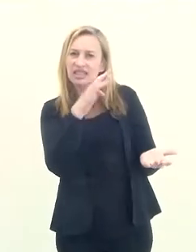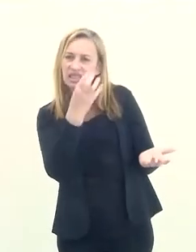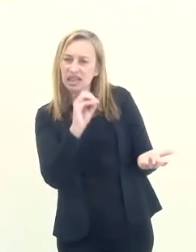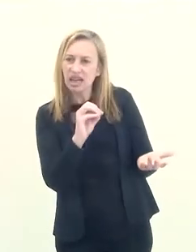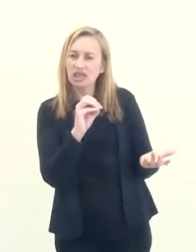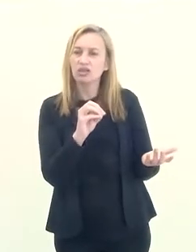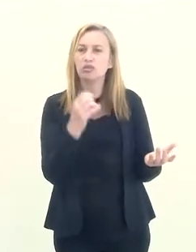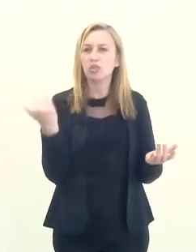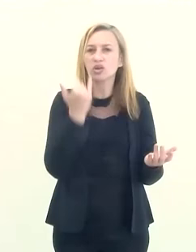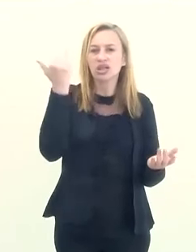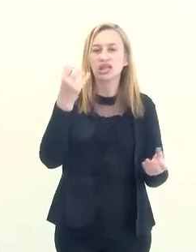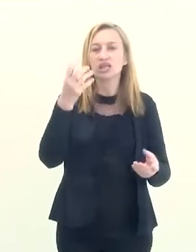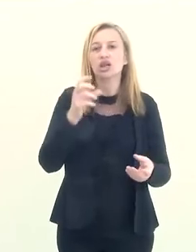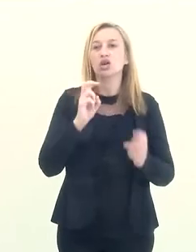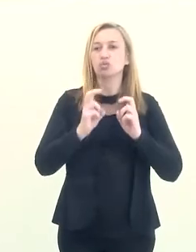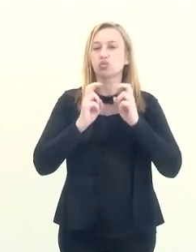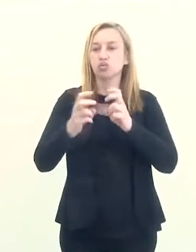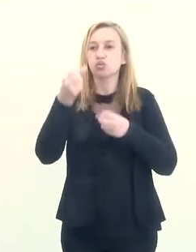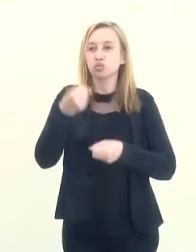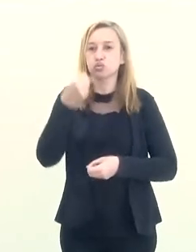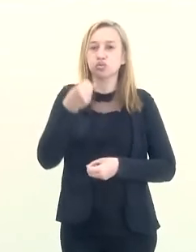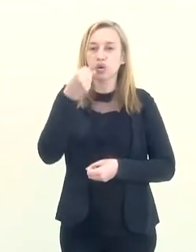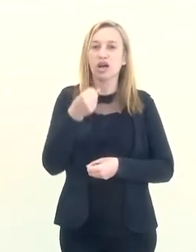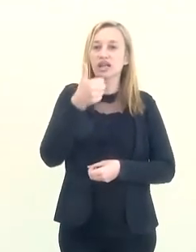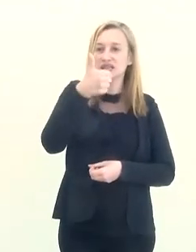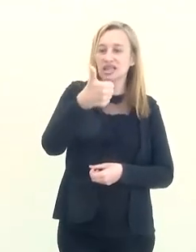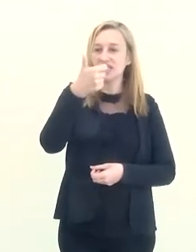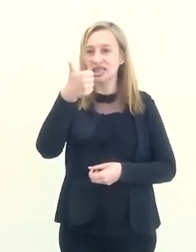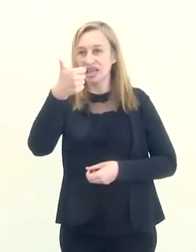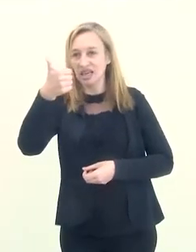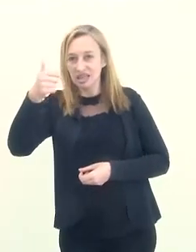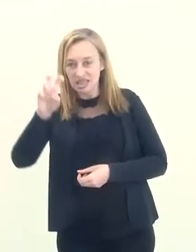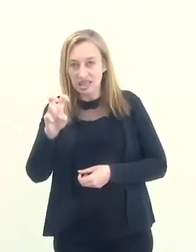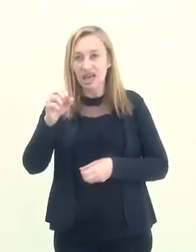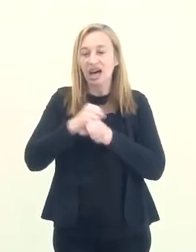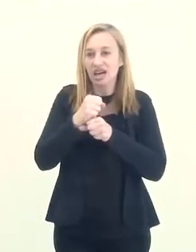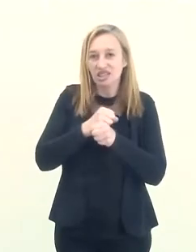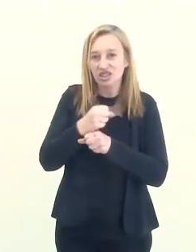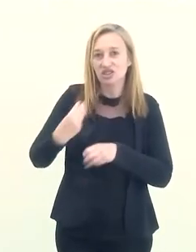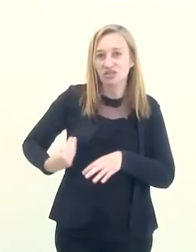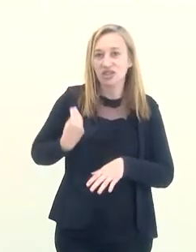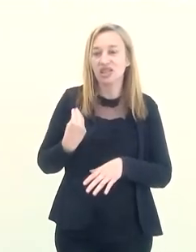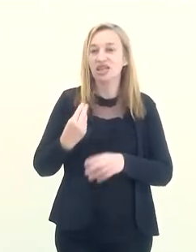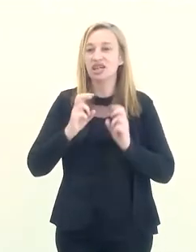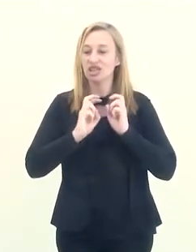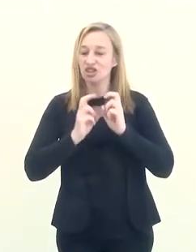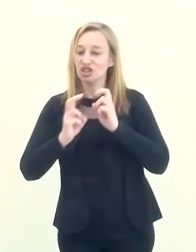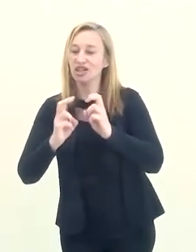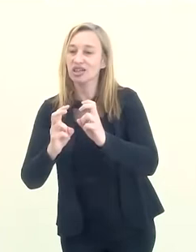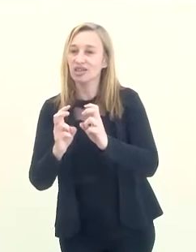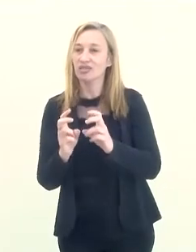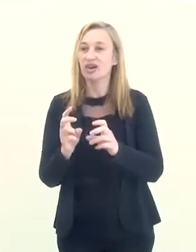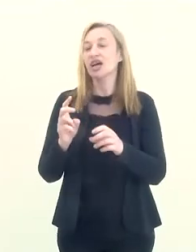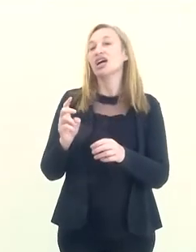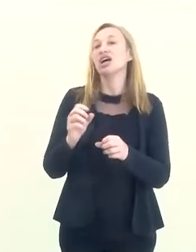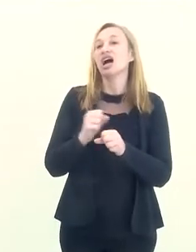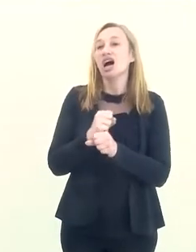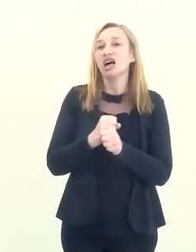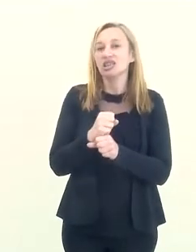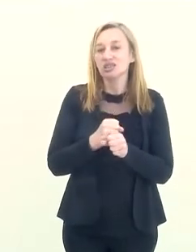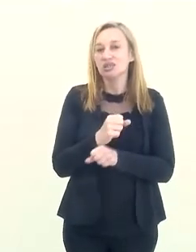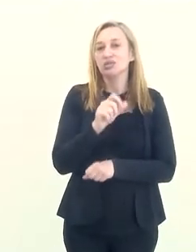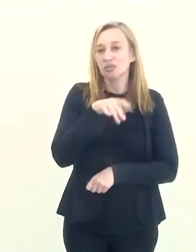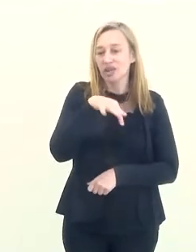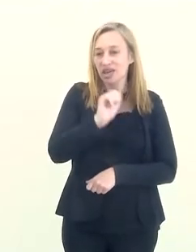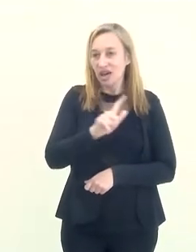Fumaça, com 115 anos de vida, um trenzinho, uma estratifera que funcionou em Miguel Pereira durante muito tempo, ligando o